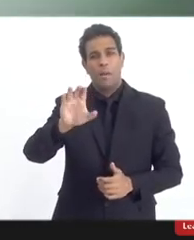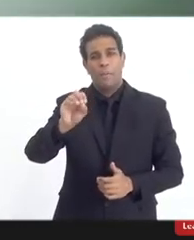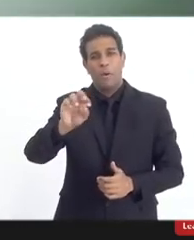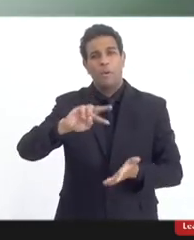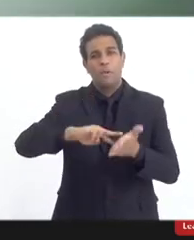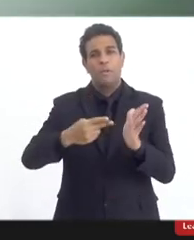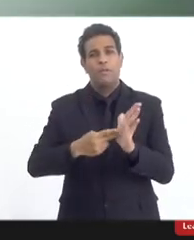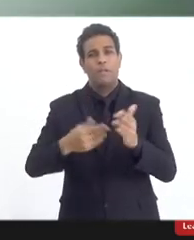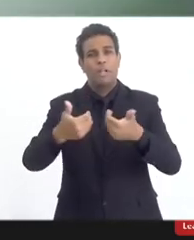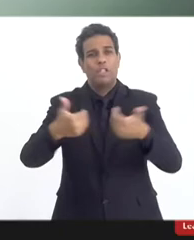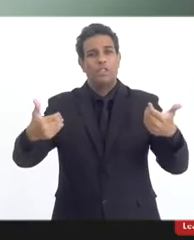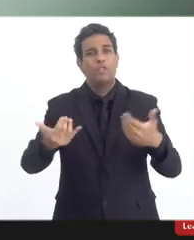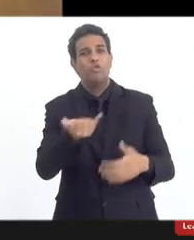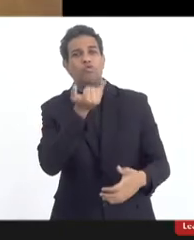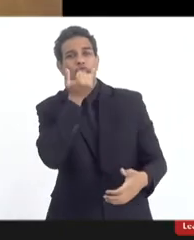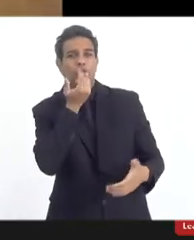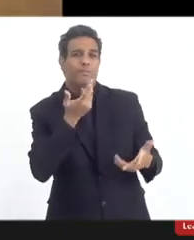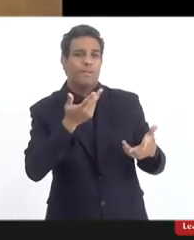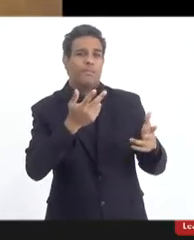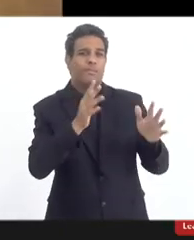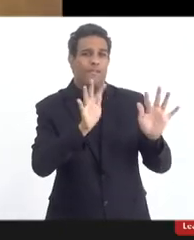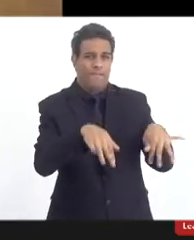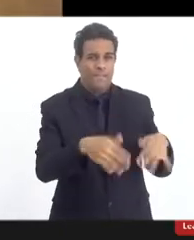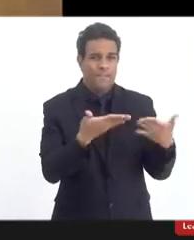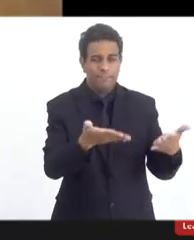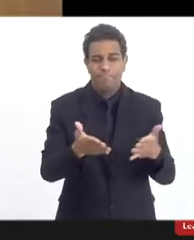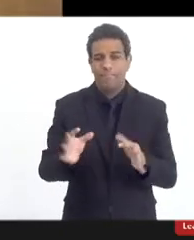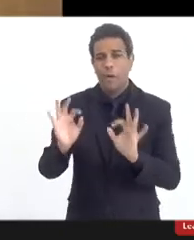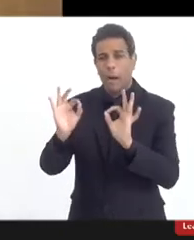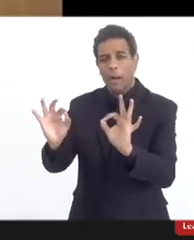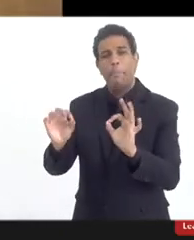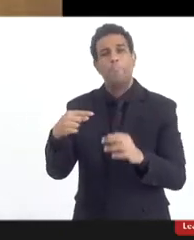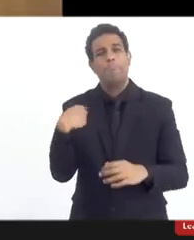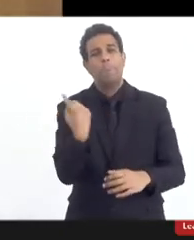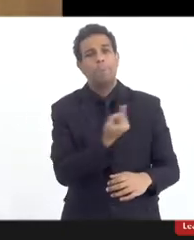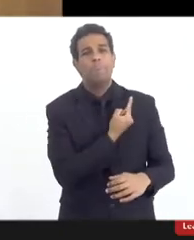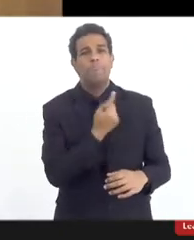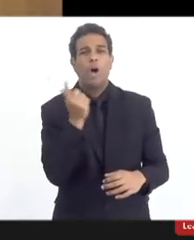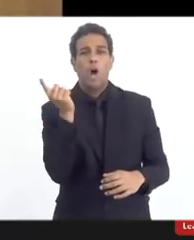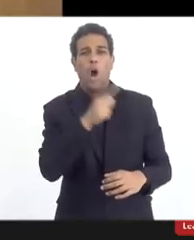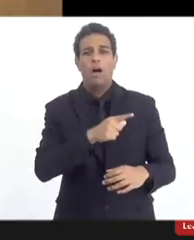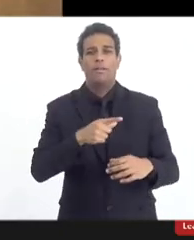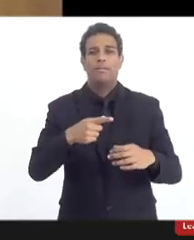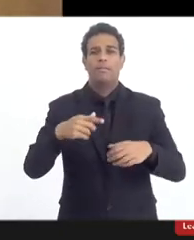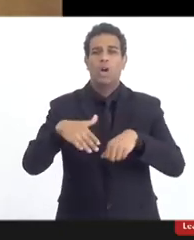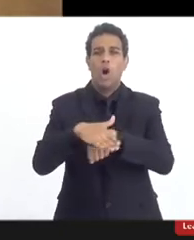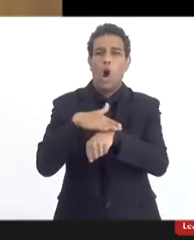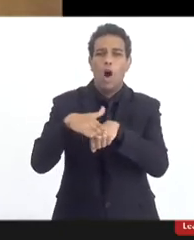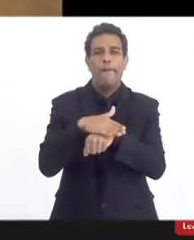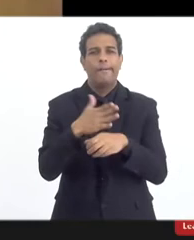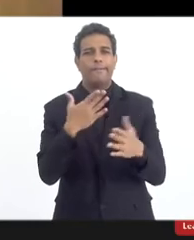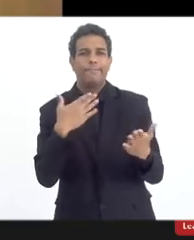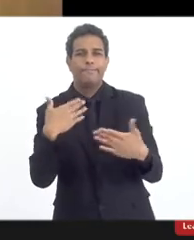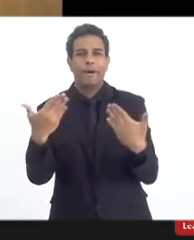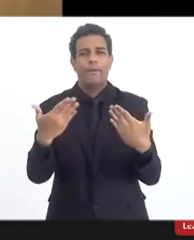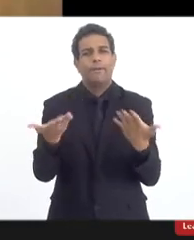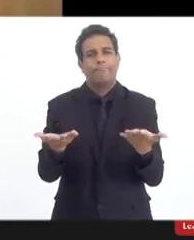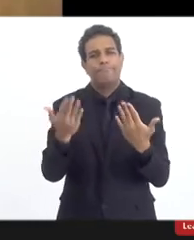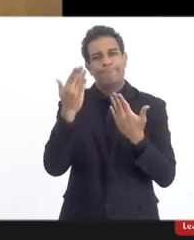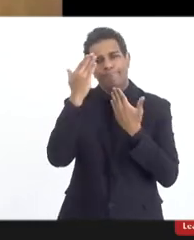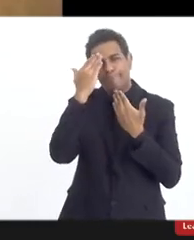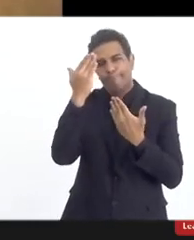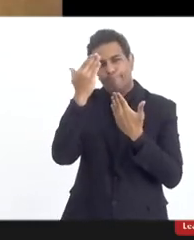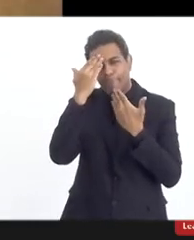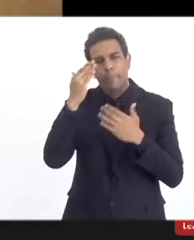encerrar, por favor, desculpe. nós temos que construir diálogos, eu agradeço muito, senhora